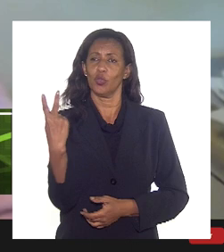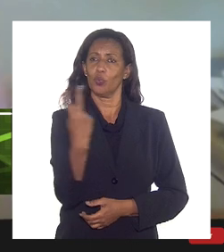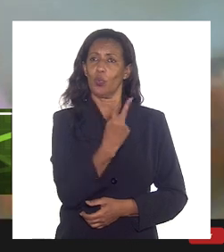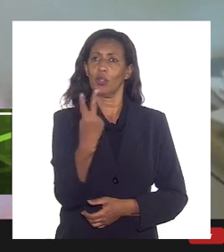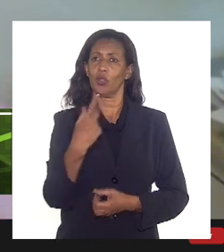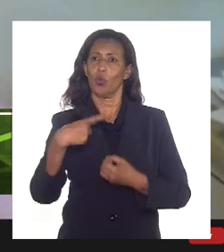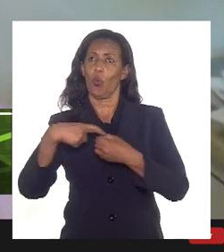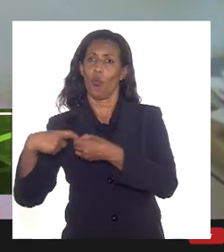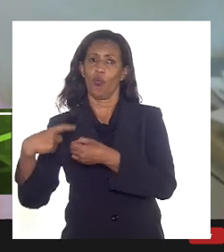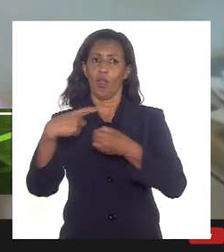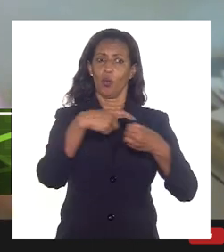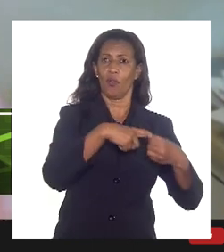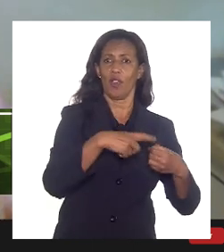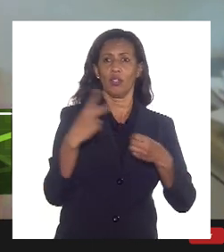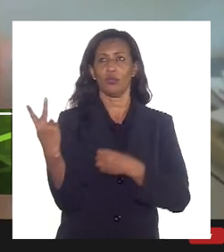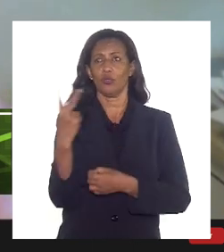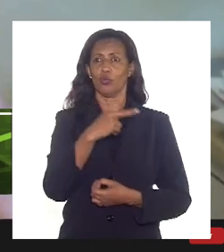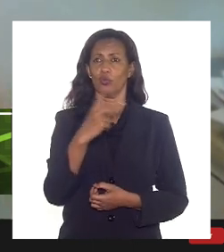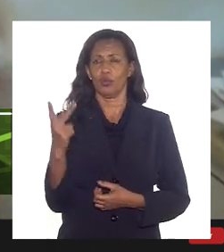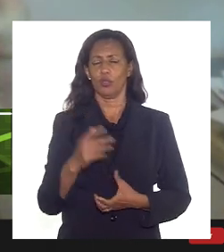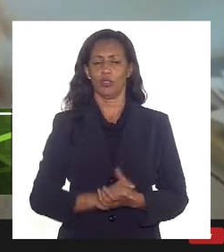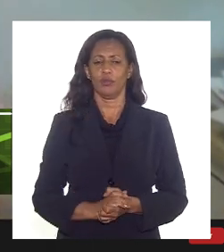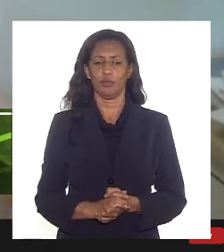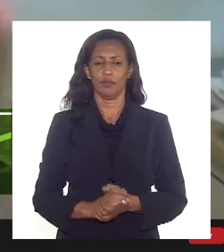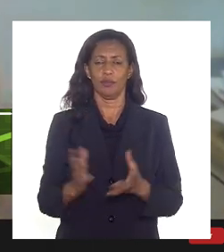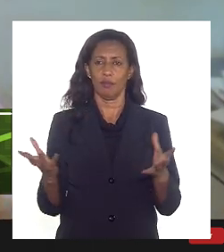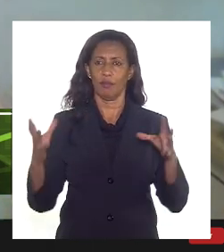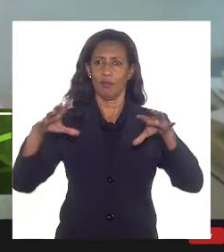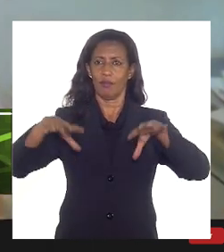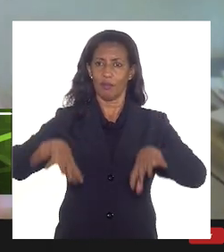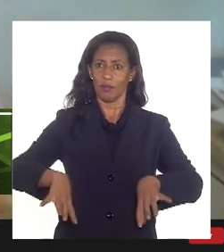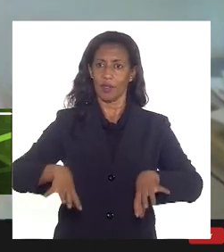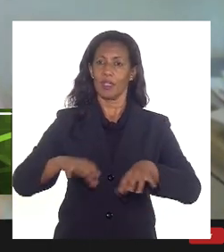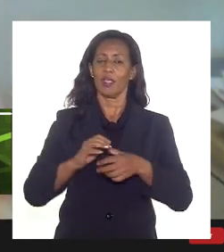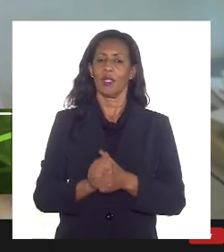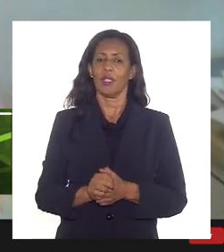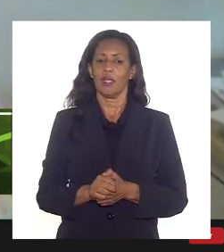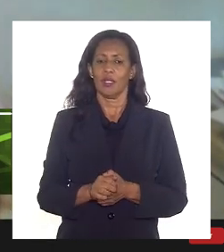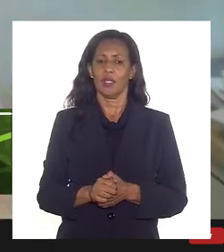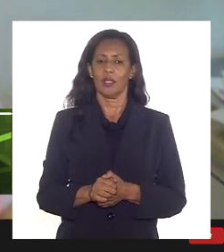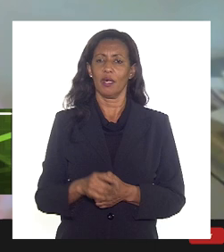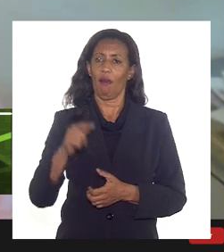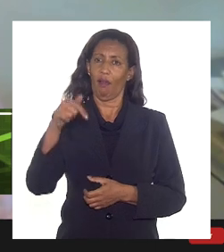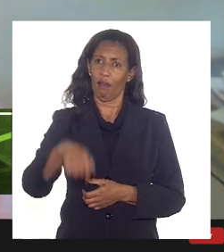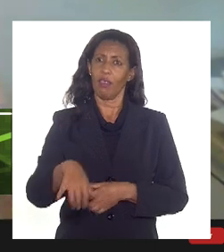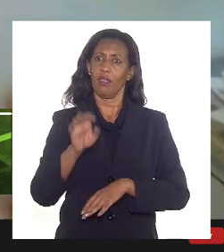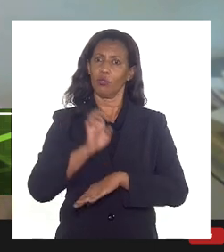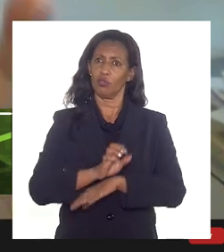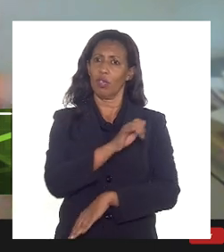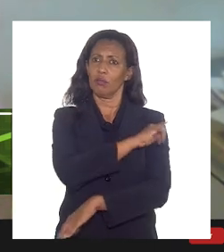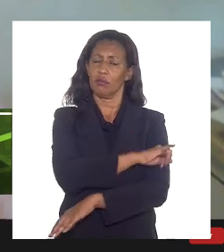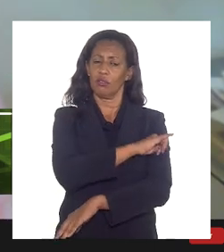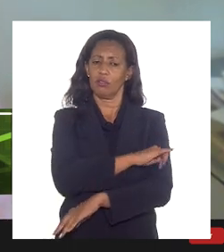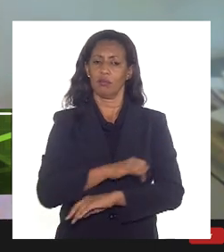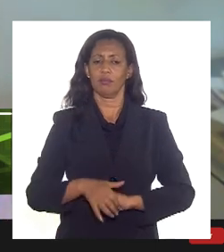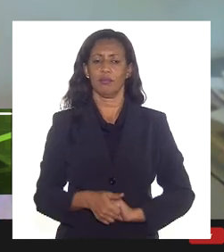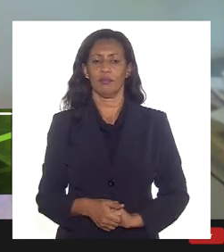parcerias que a Petrobras tem em área, em campos aqui do estado do Rio de Janeiro.